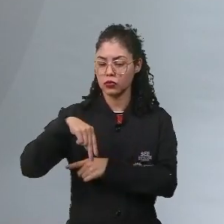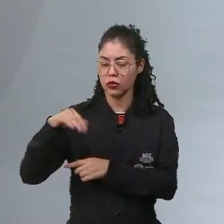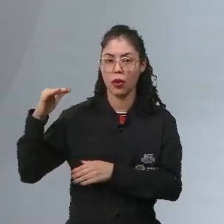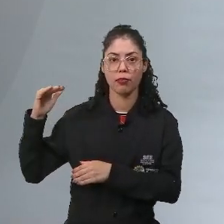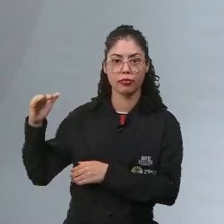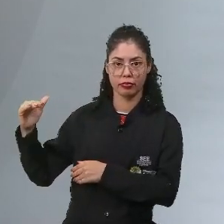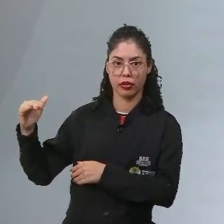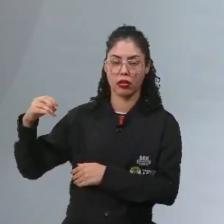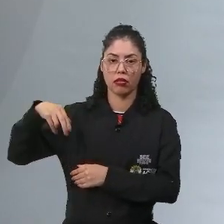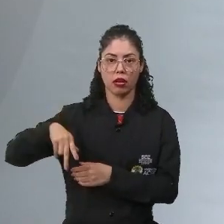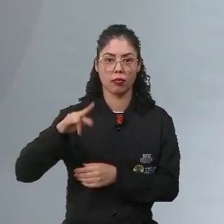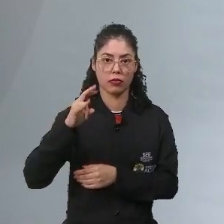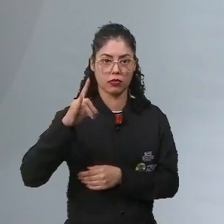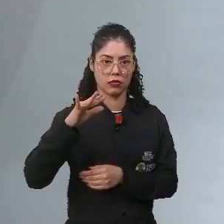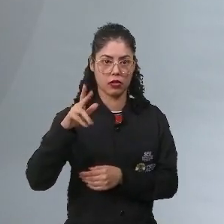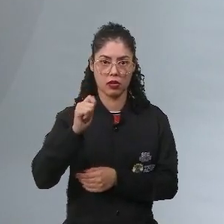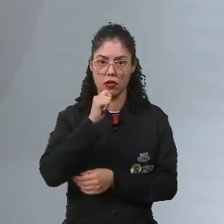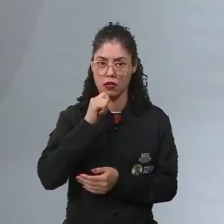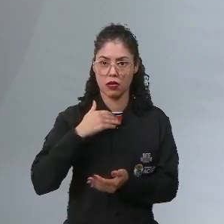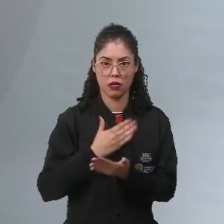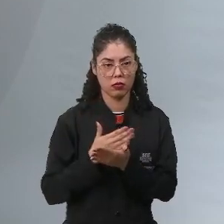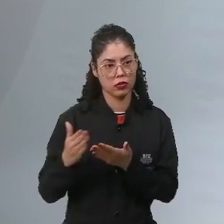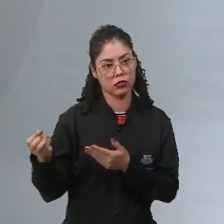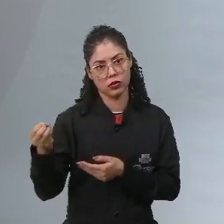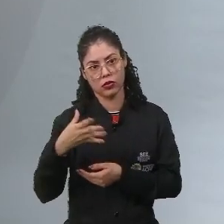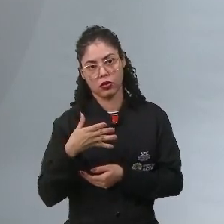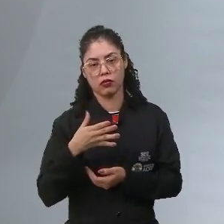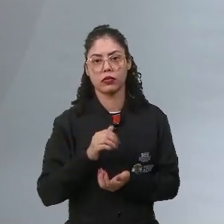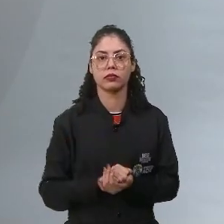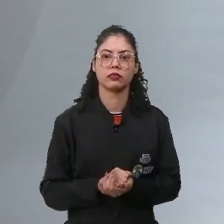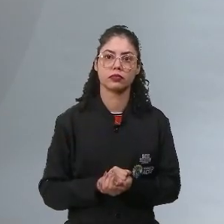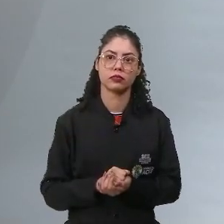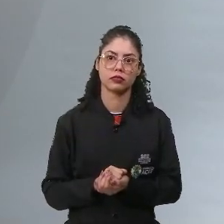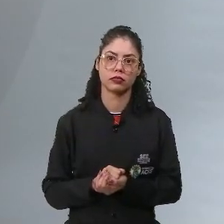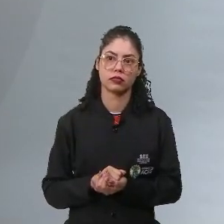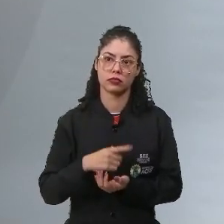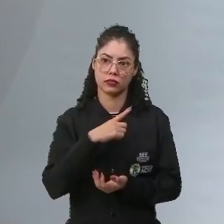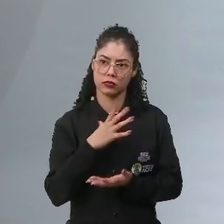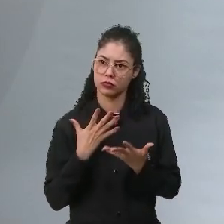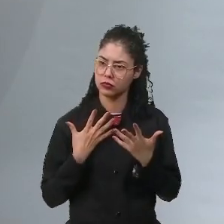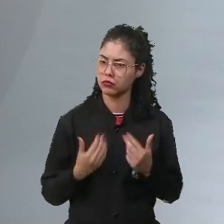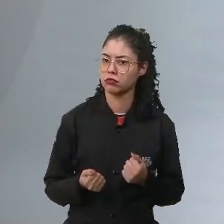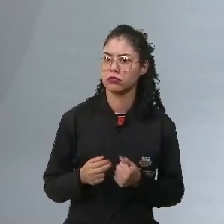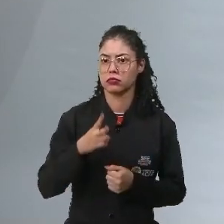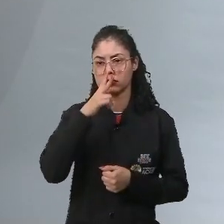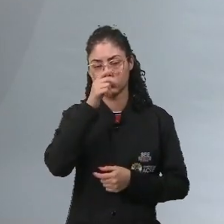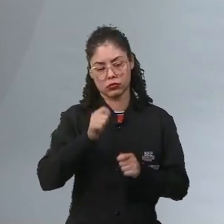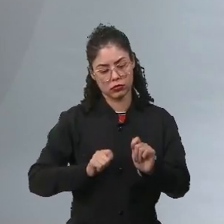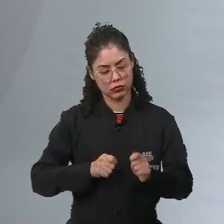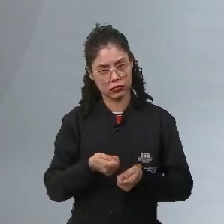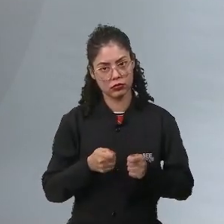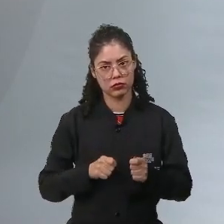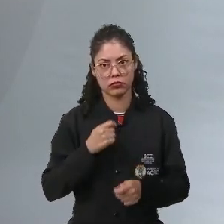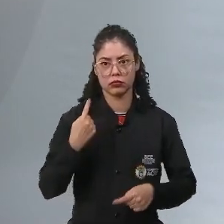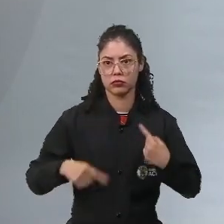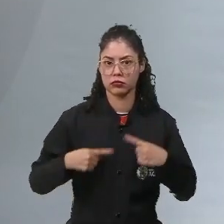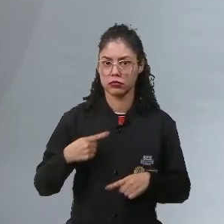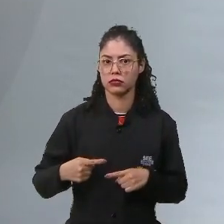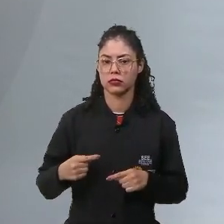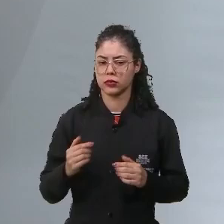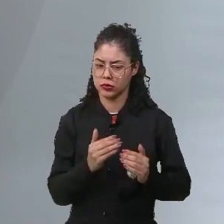você marca o fim da Revolução Francesa, aí começa uma nova fase, que é a Era Napoleônica, que ele vai assumir o poder e o controle com a política mais